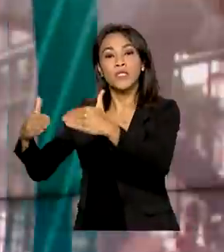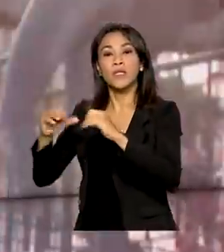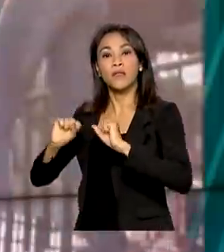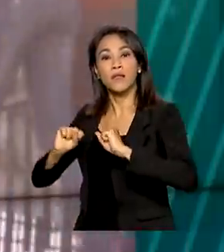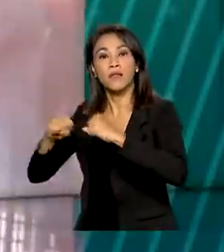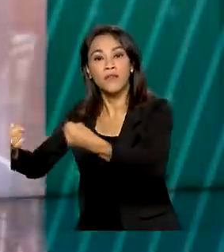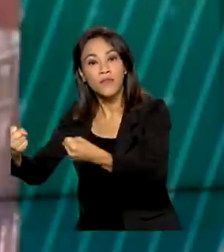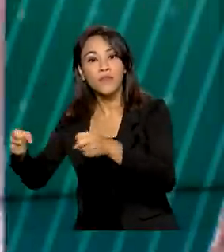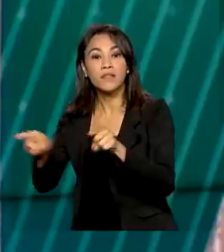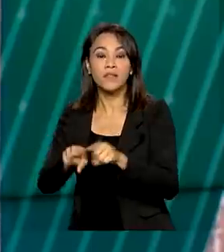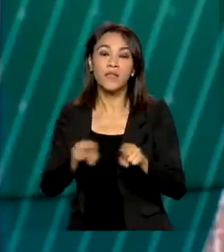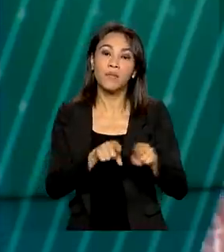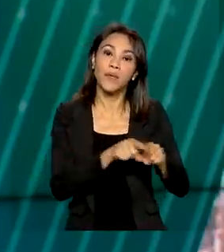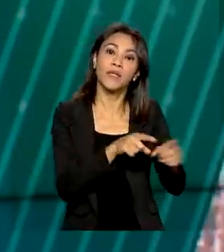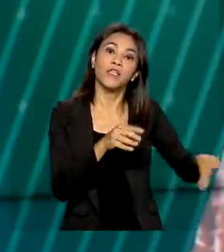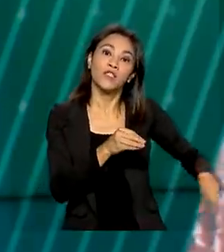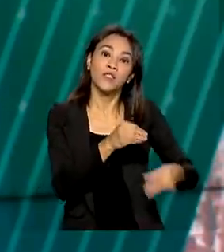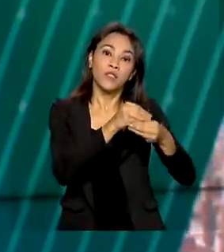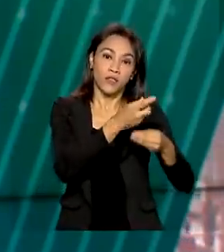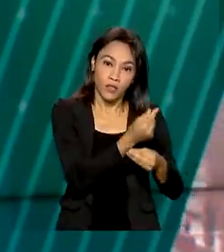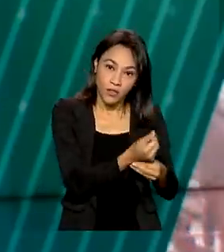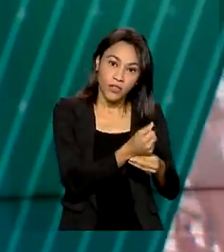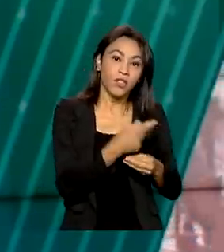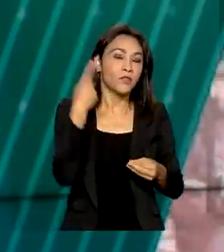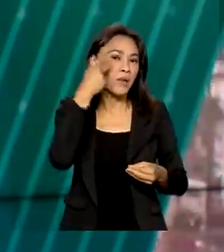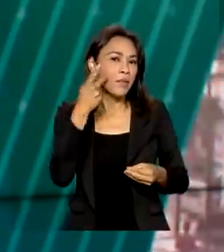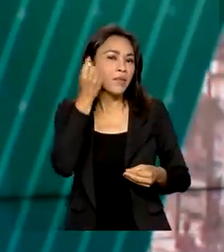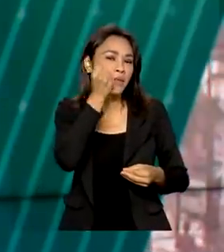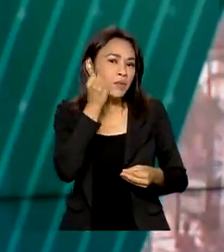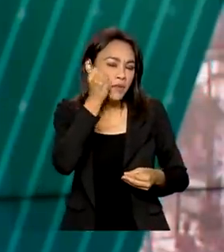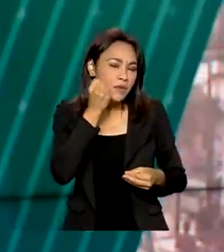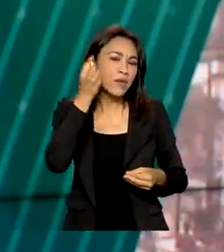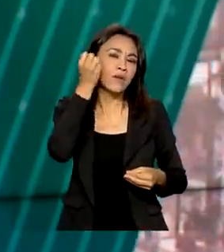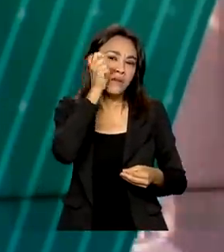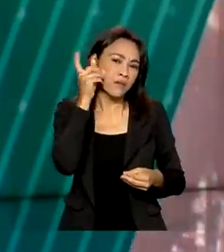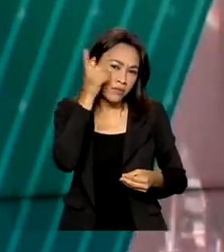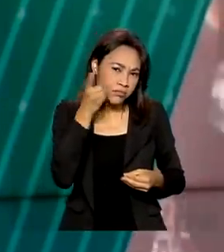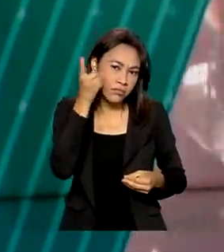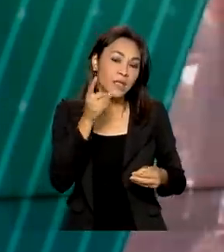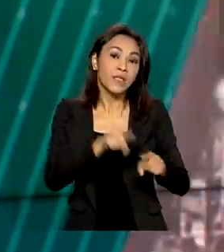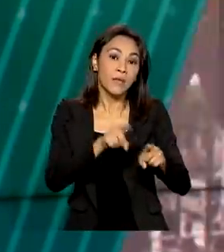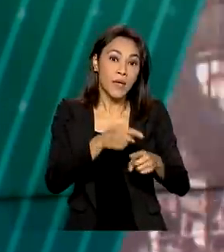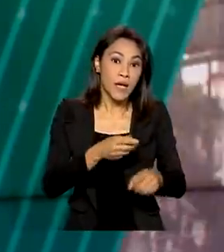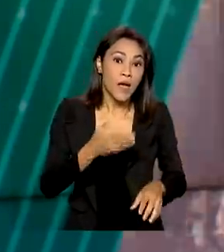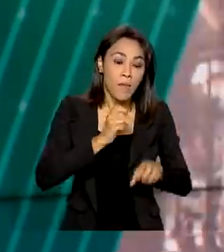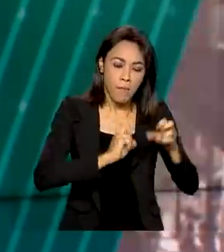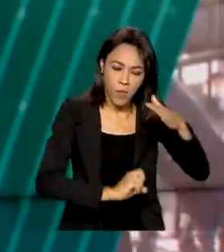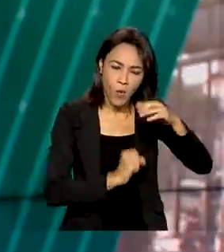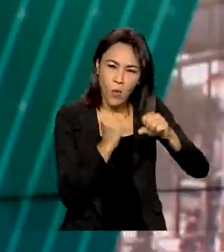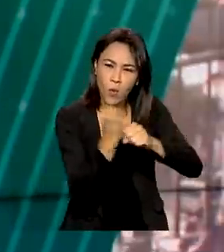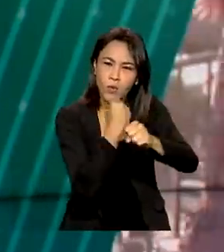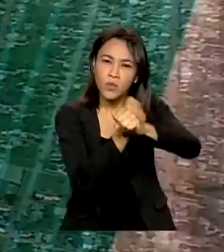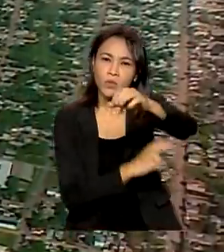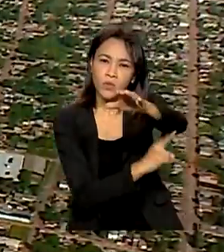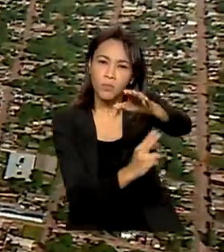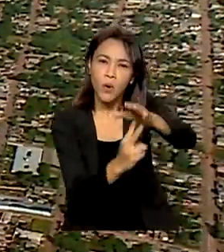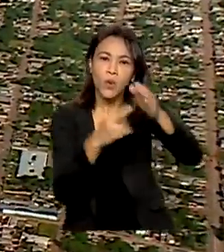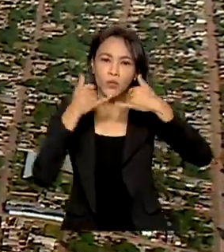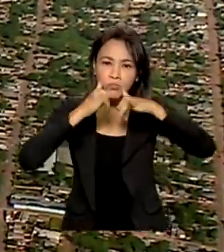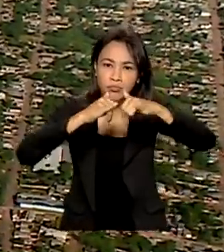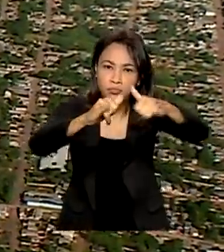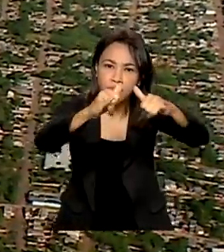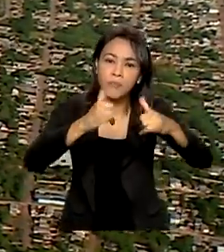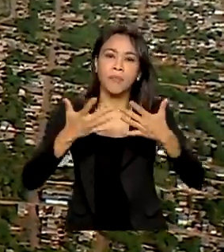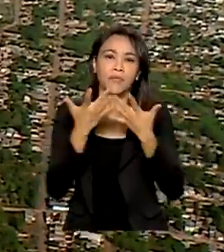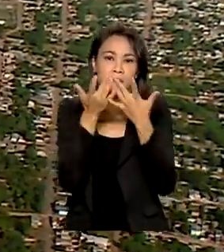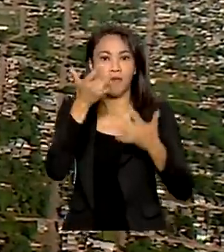para a construção de escolas, pontes, rede elétrica e também levar asfalto para facilitar a vida das pessoas. O